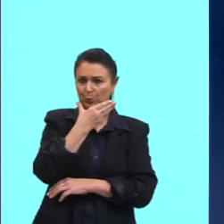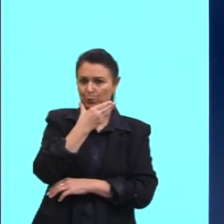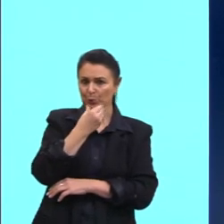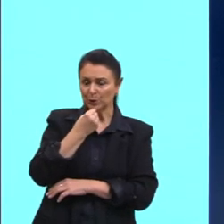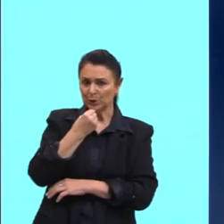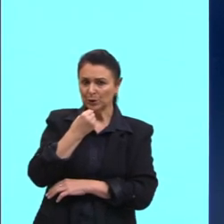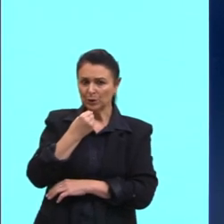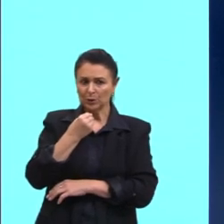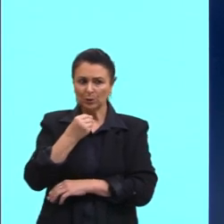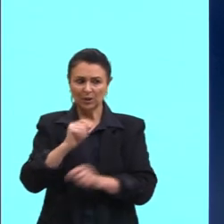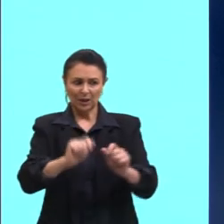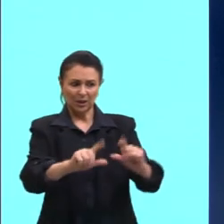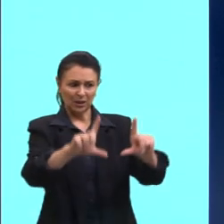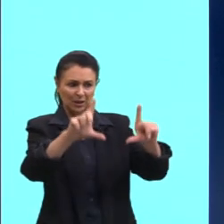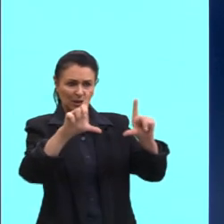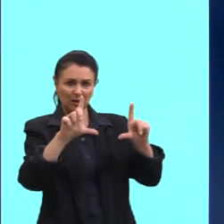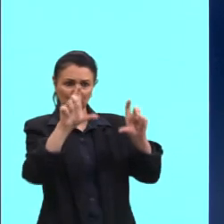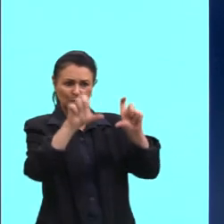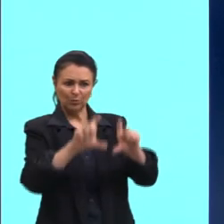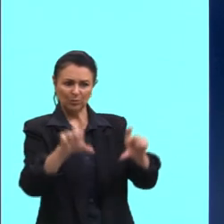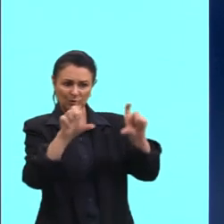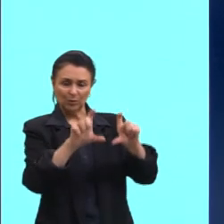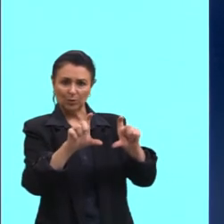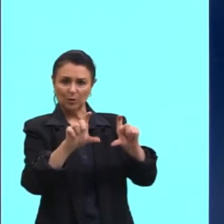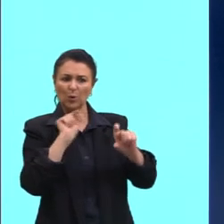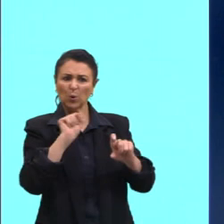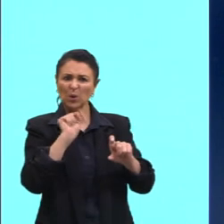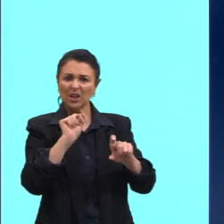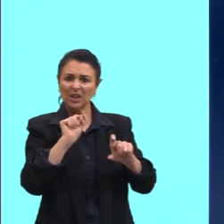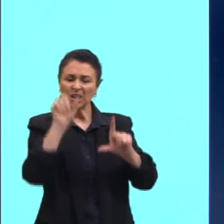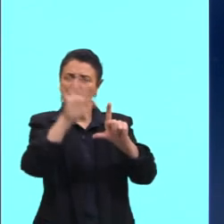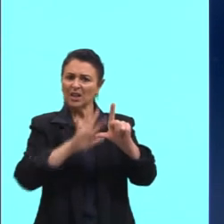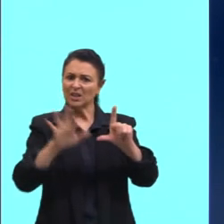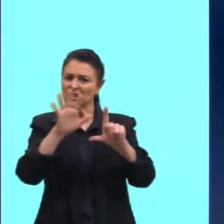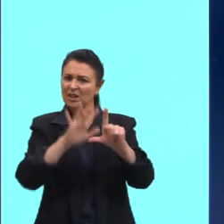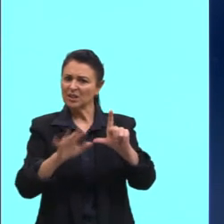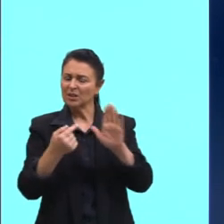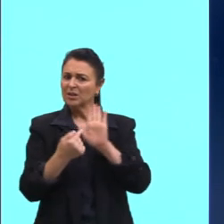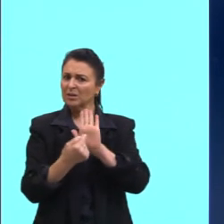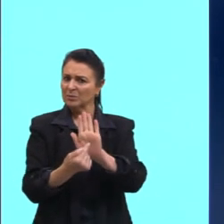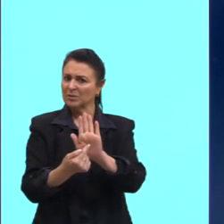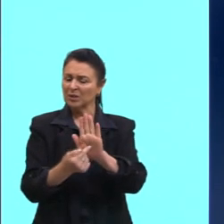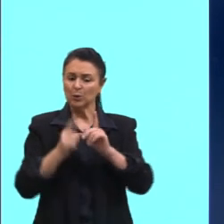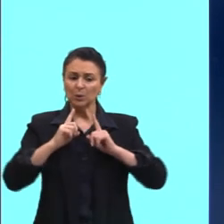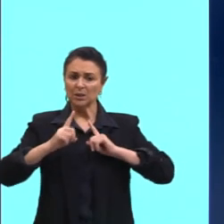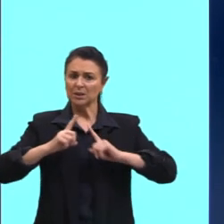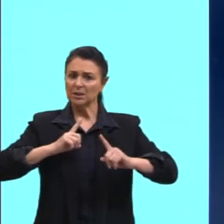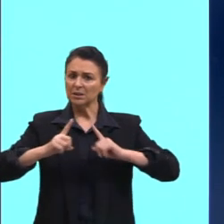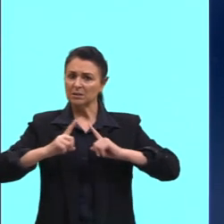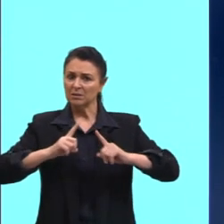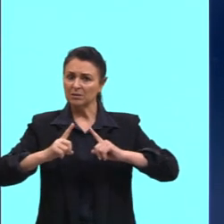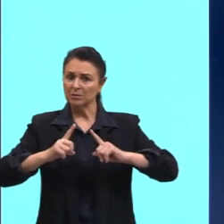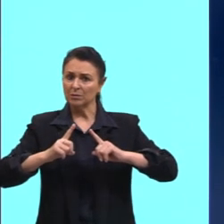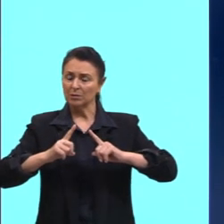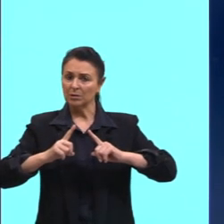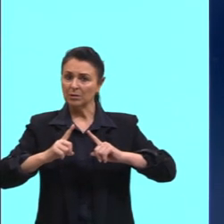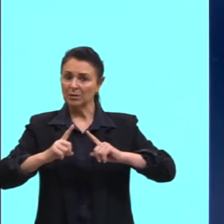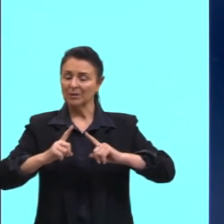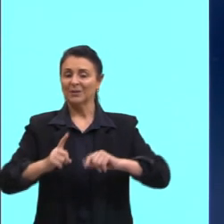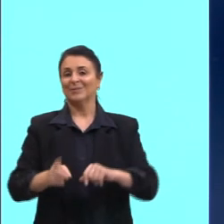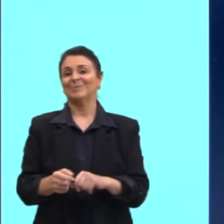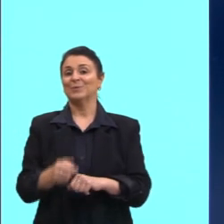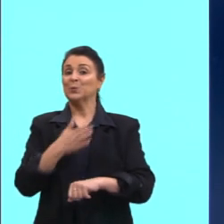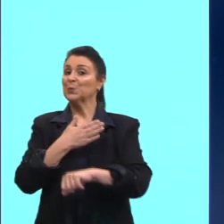computador. O que essa charge está criticando? Ela está criticando o costume que